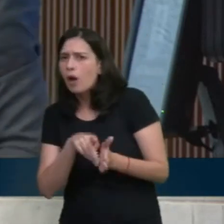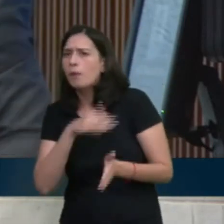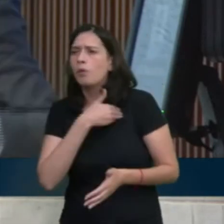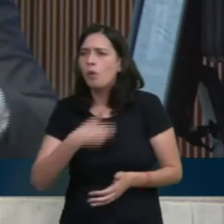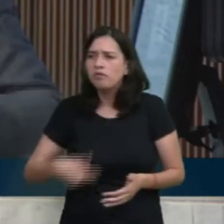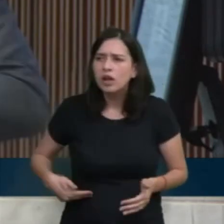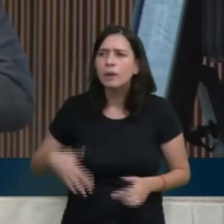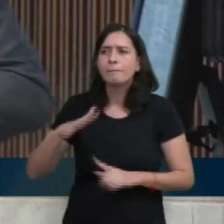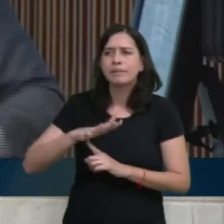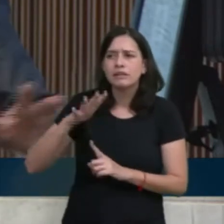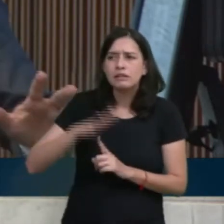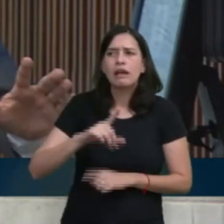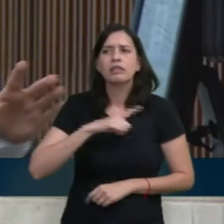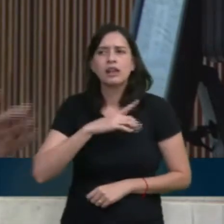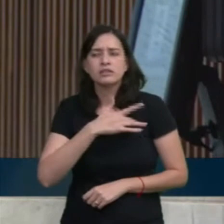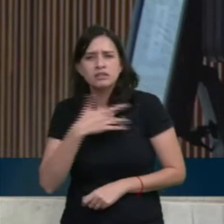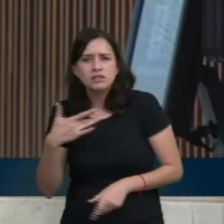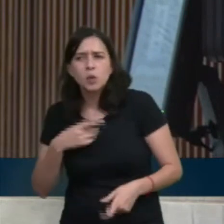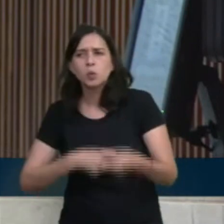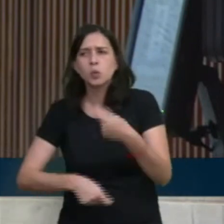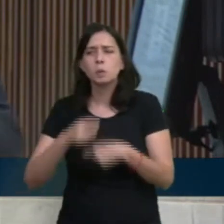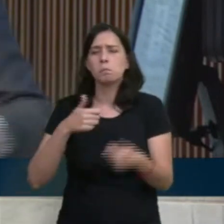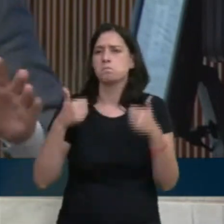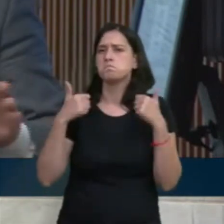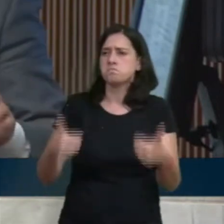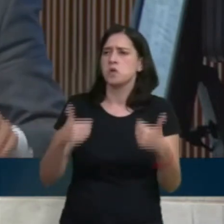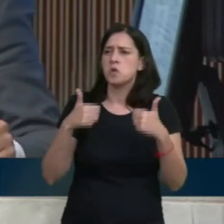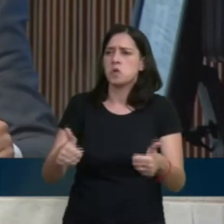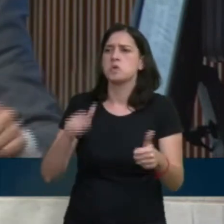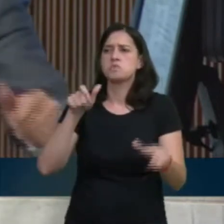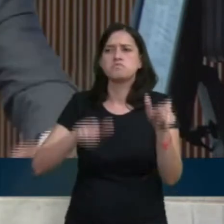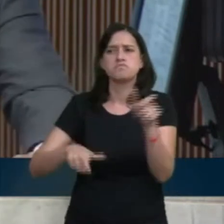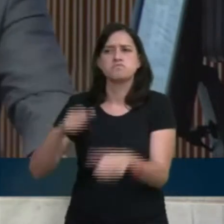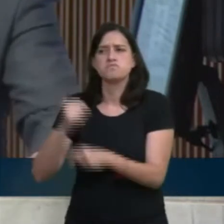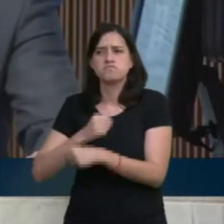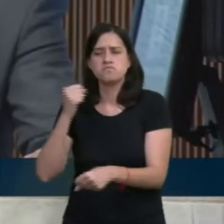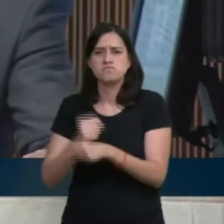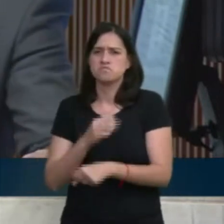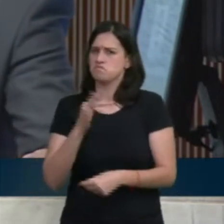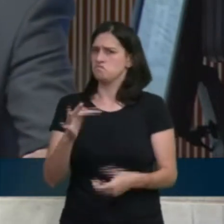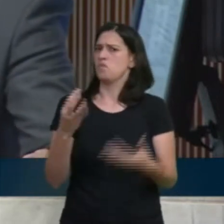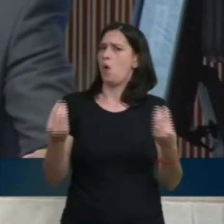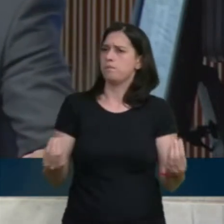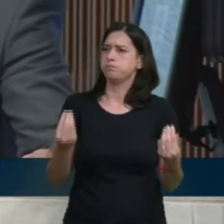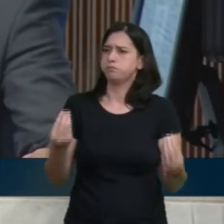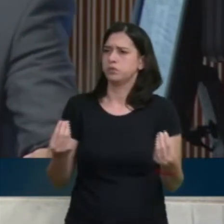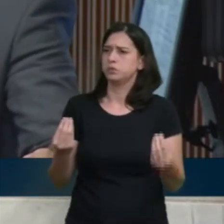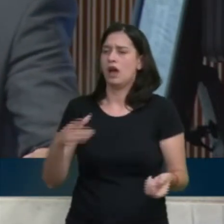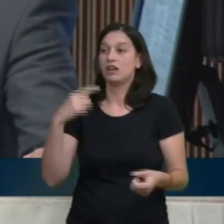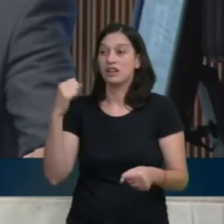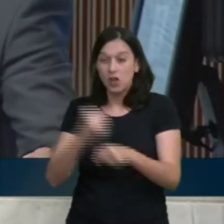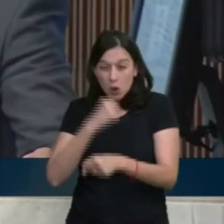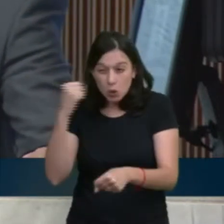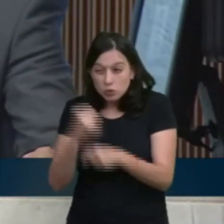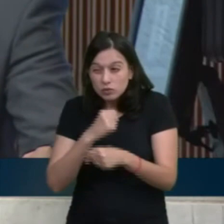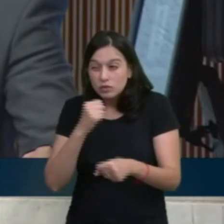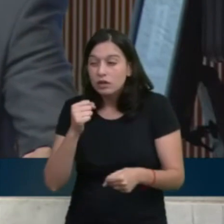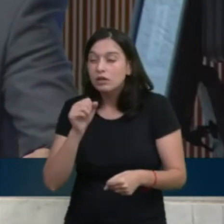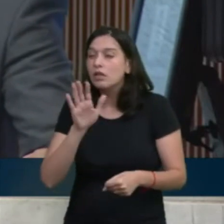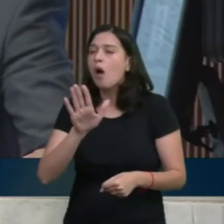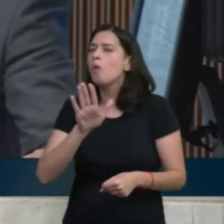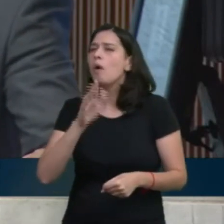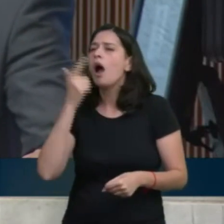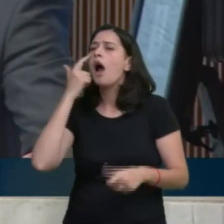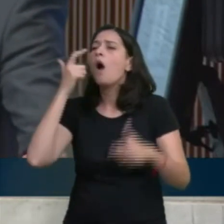Paraná tem uma saúde financeira que é um canteiro de obras. Não, é um canteiro de destruição, de aumento de